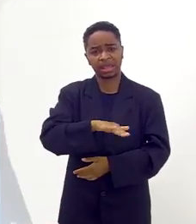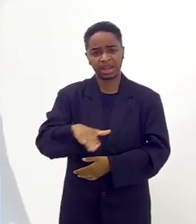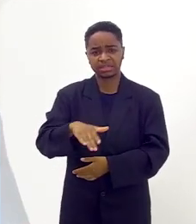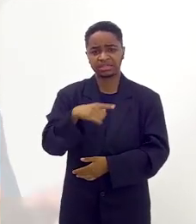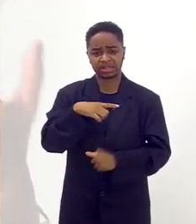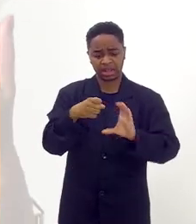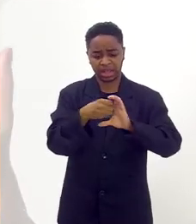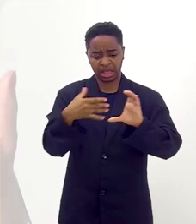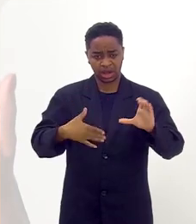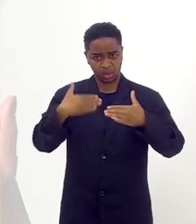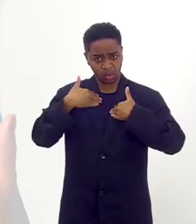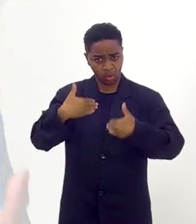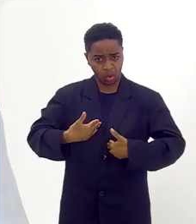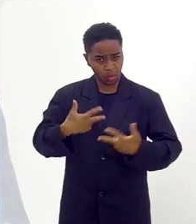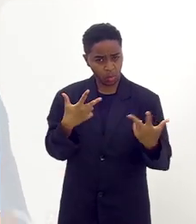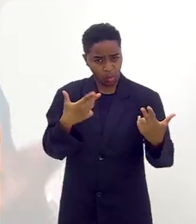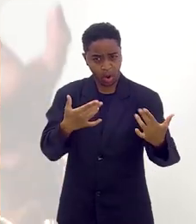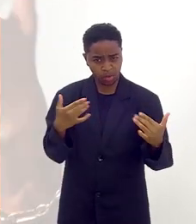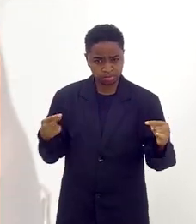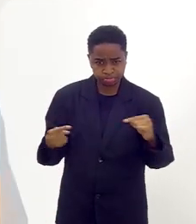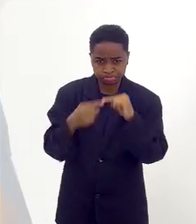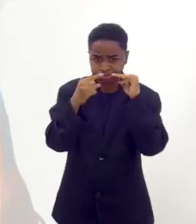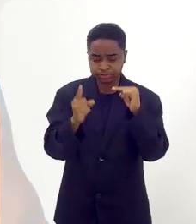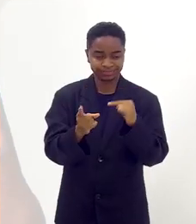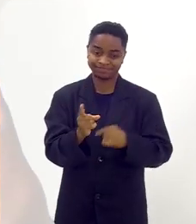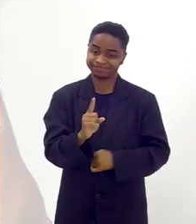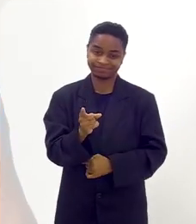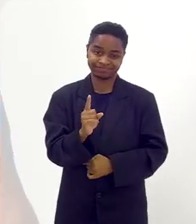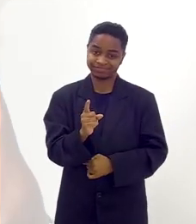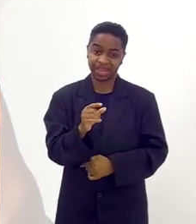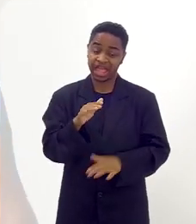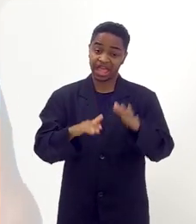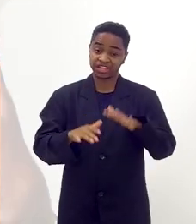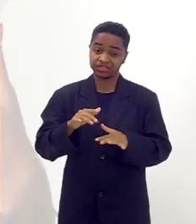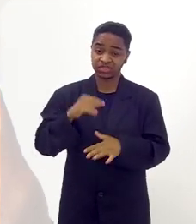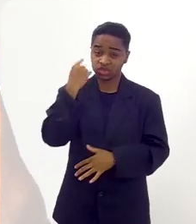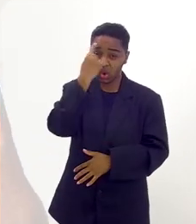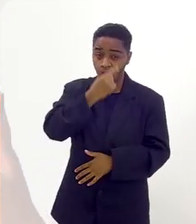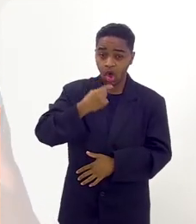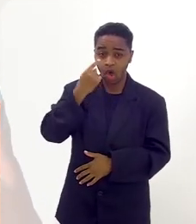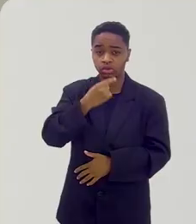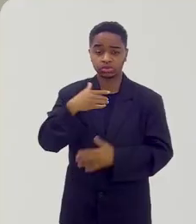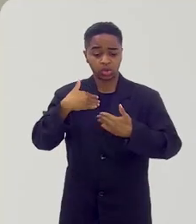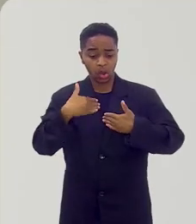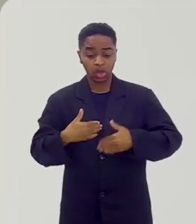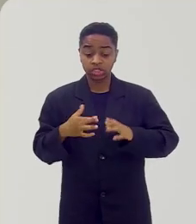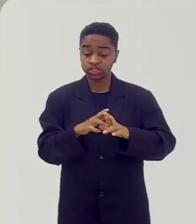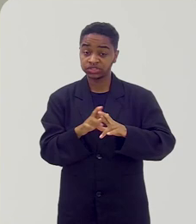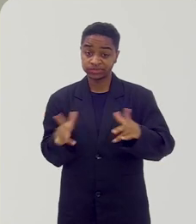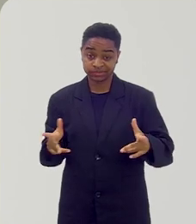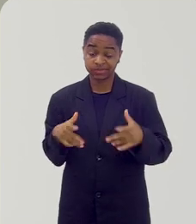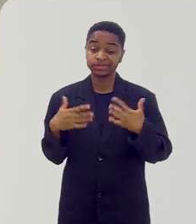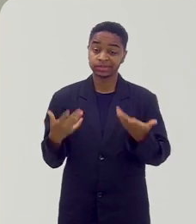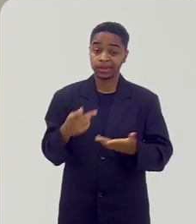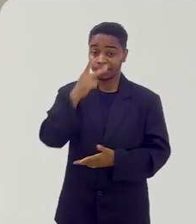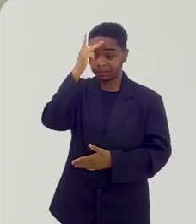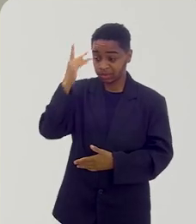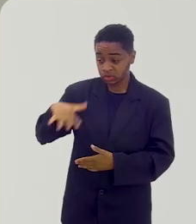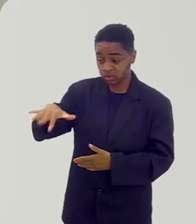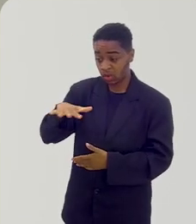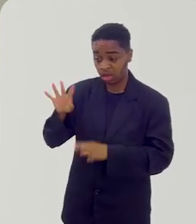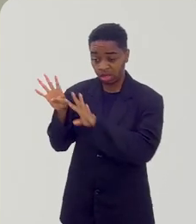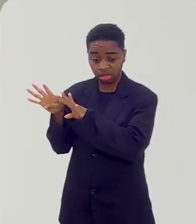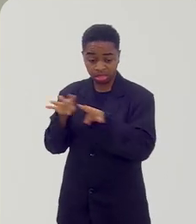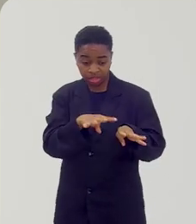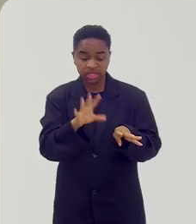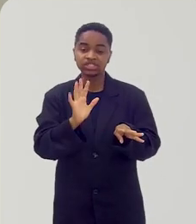criança, fisicamente, é igual àquele casal que pegou para criar. E aí, aquelas pessoas que já